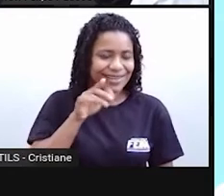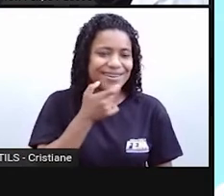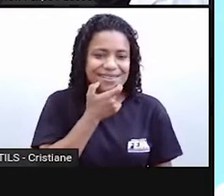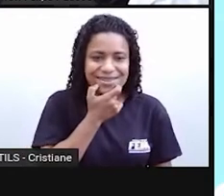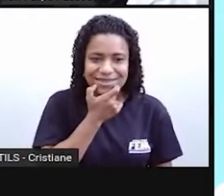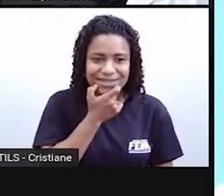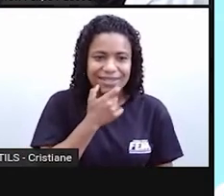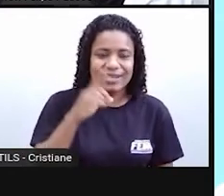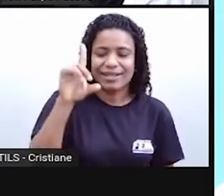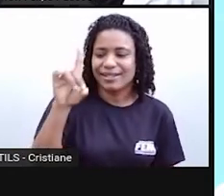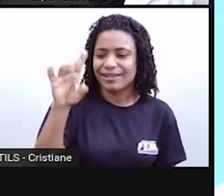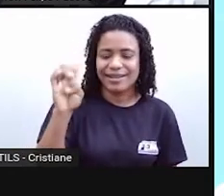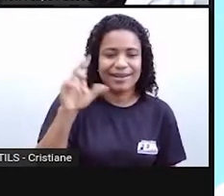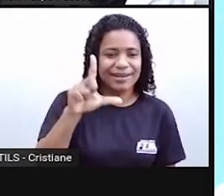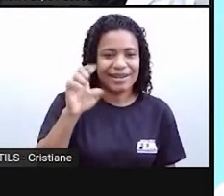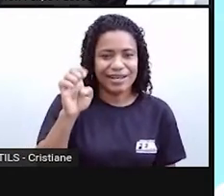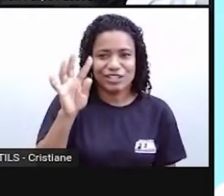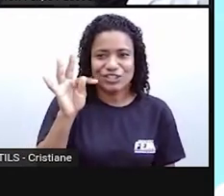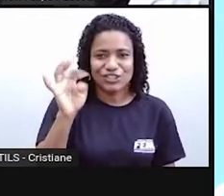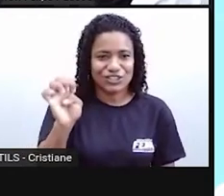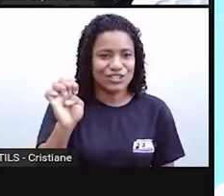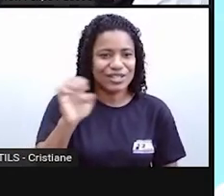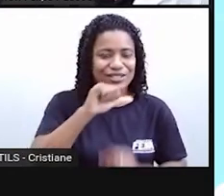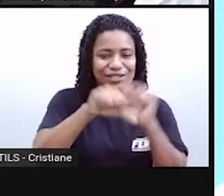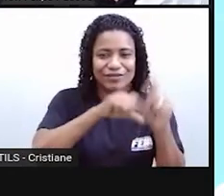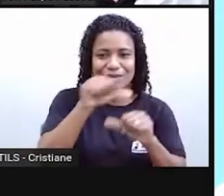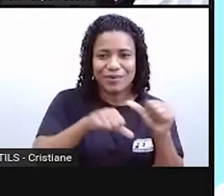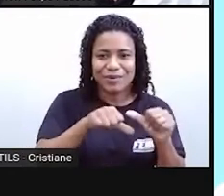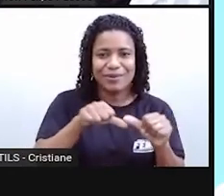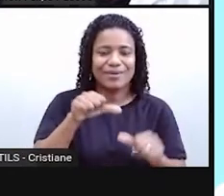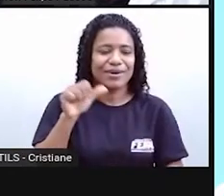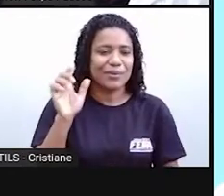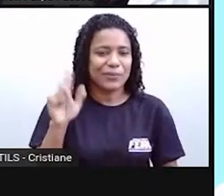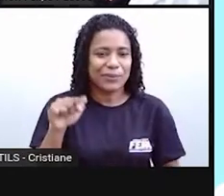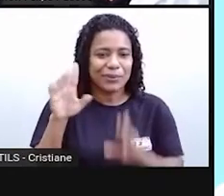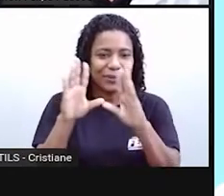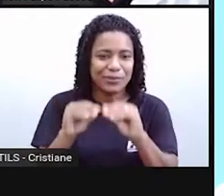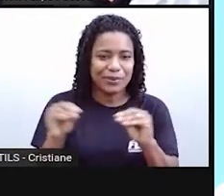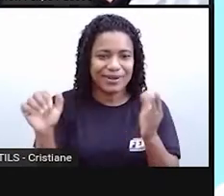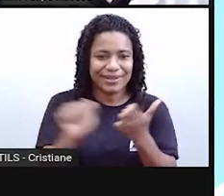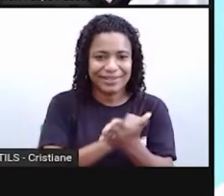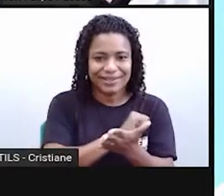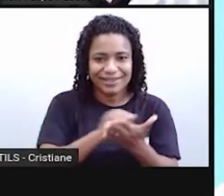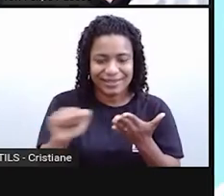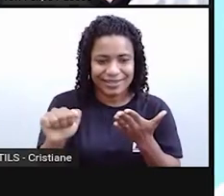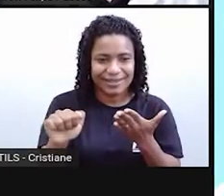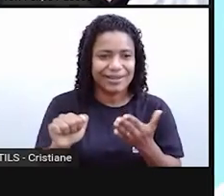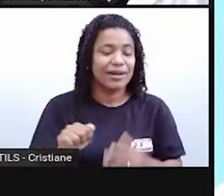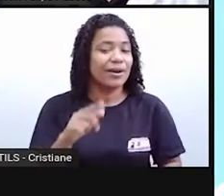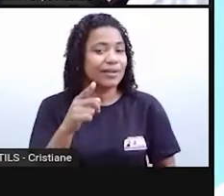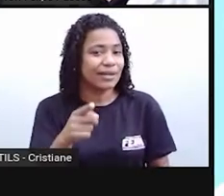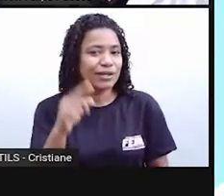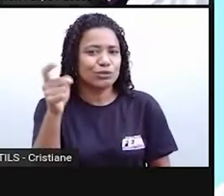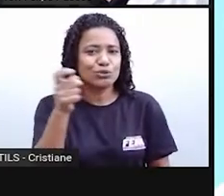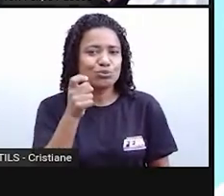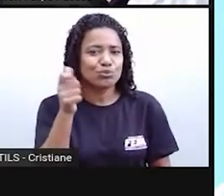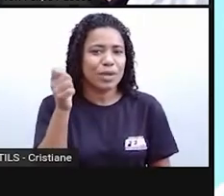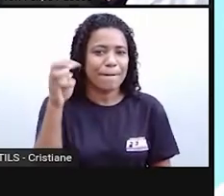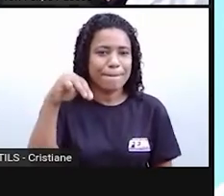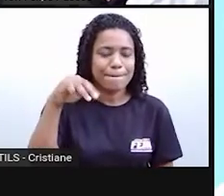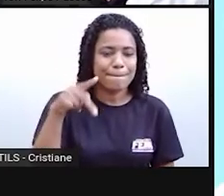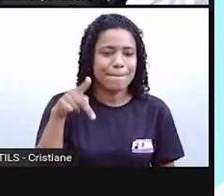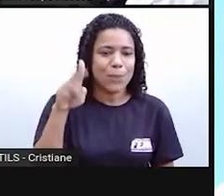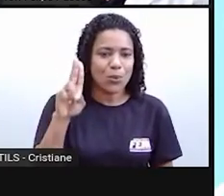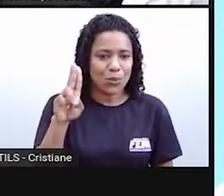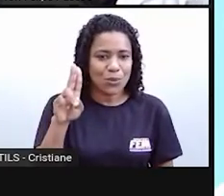apagar, e a gente transformou em deletar. Shampoo, correto seria S-H-A